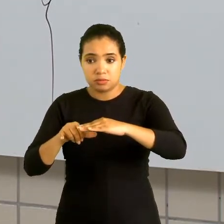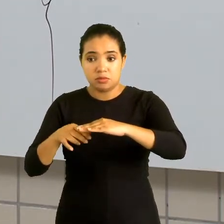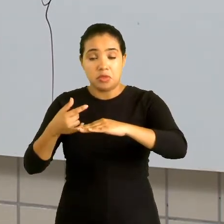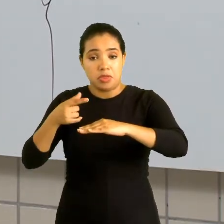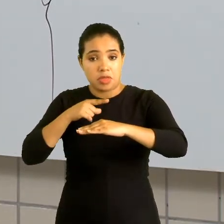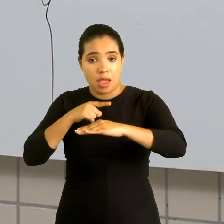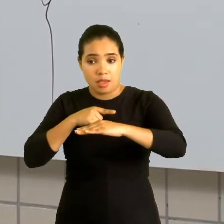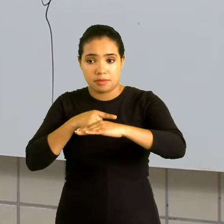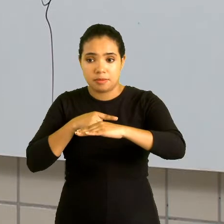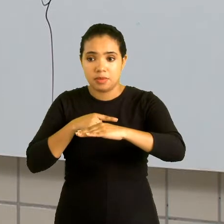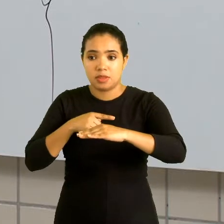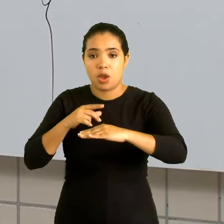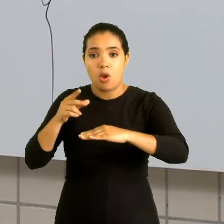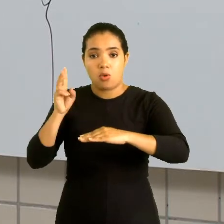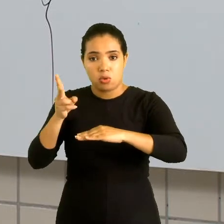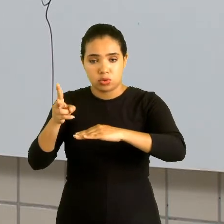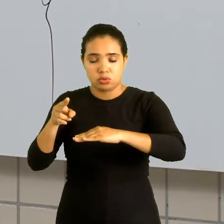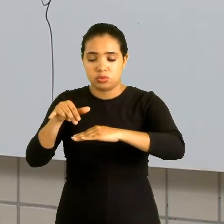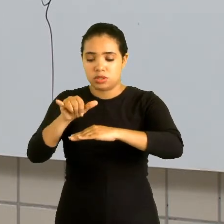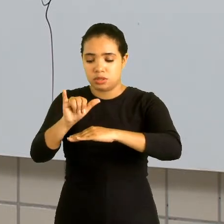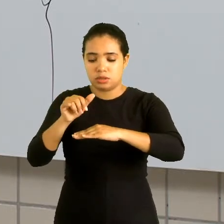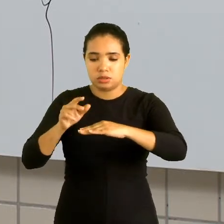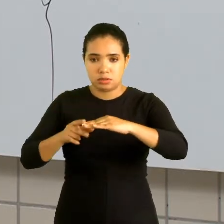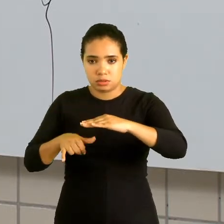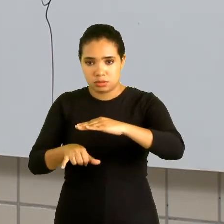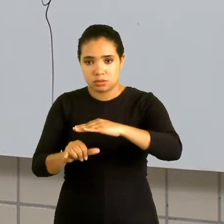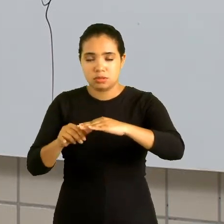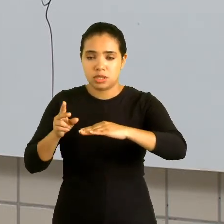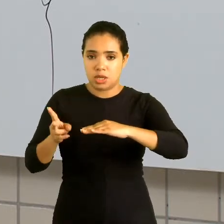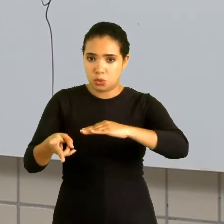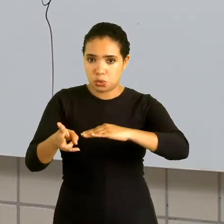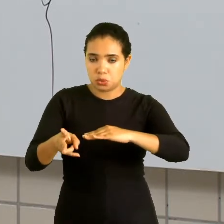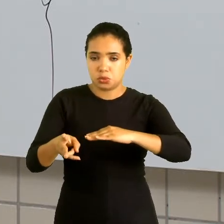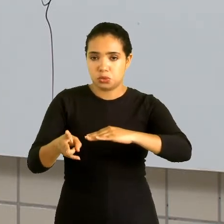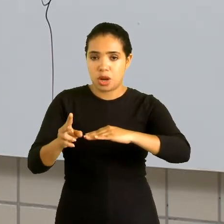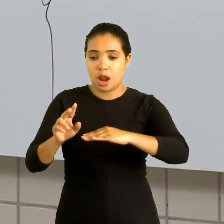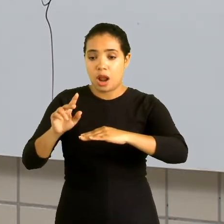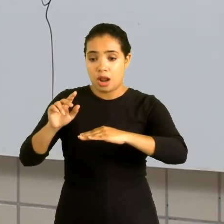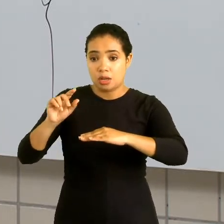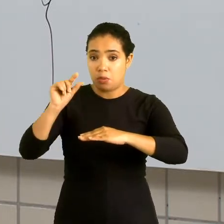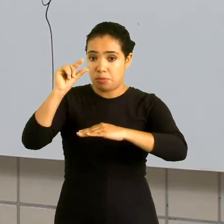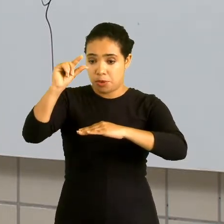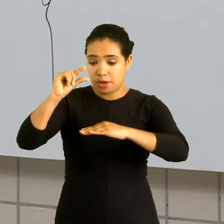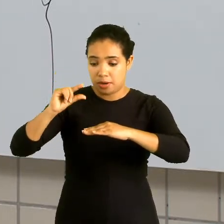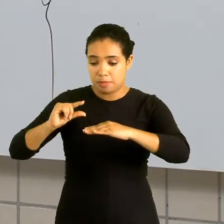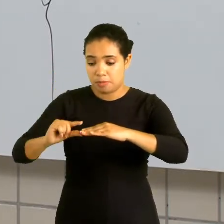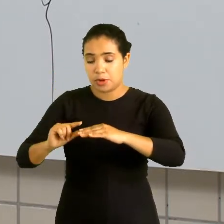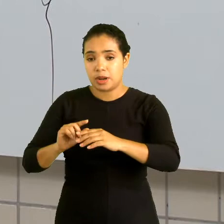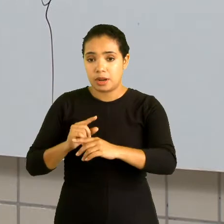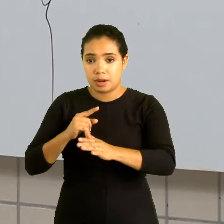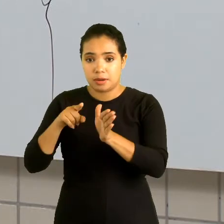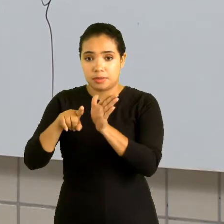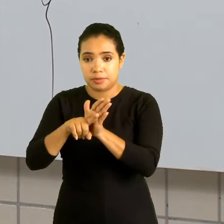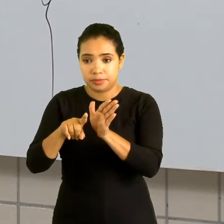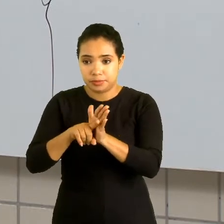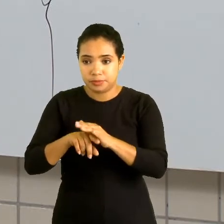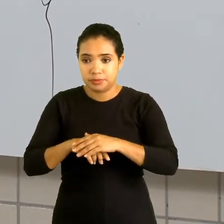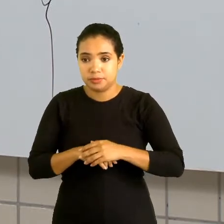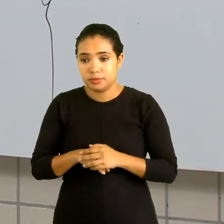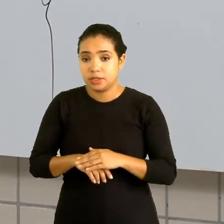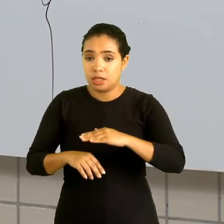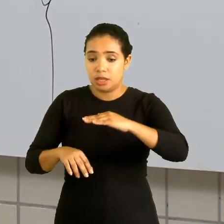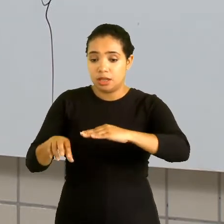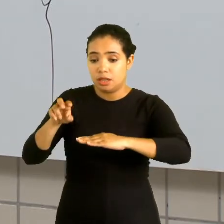Eu conservo o Y e subtraio os expoentes, sempre na ordem. O de cima menos o de baixo.